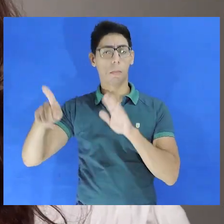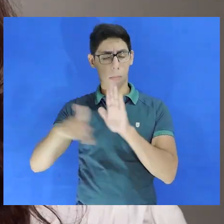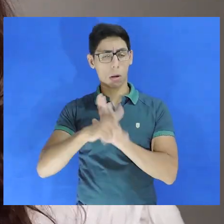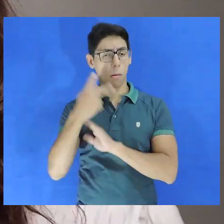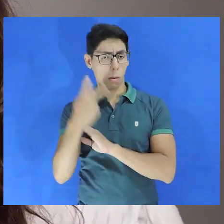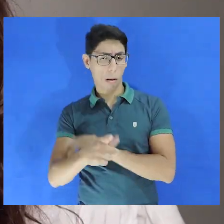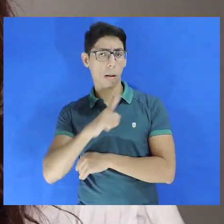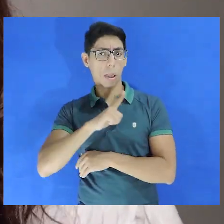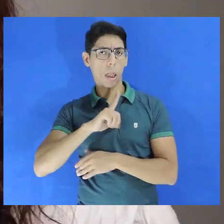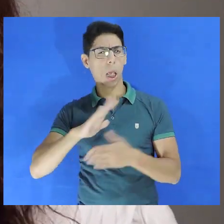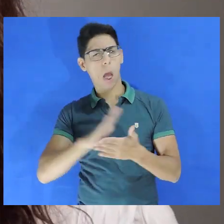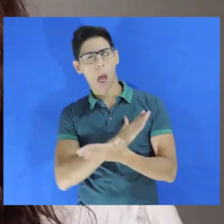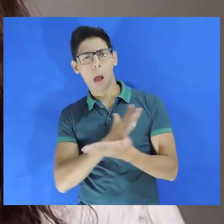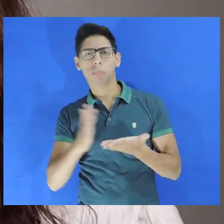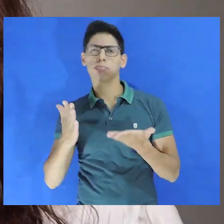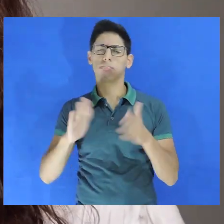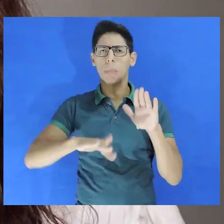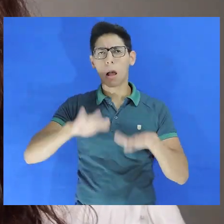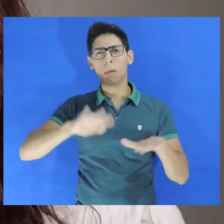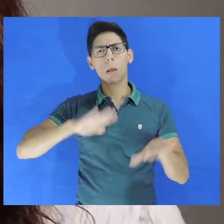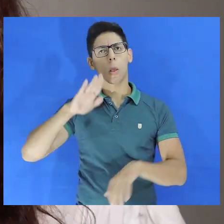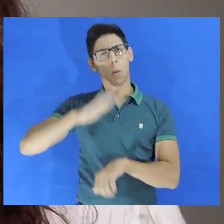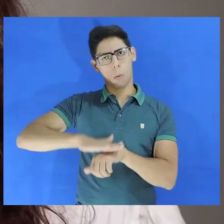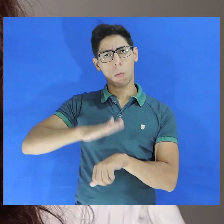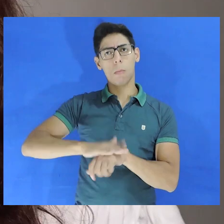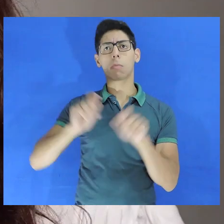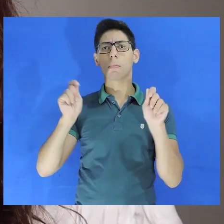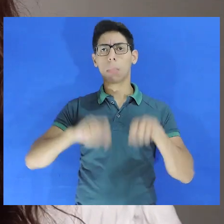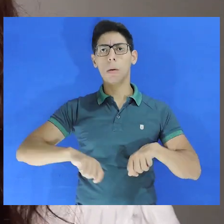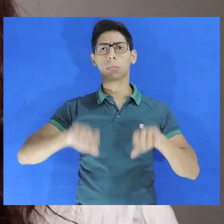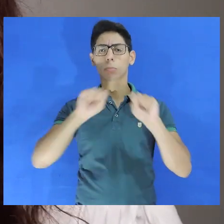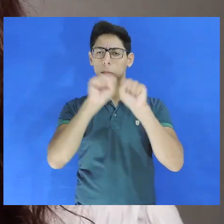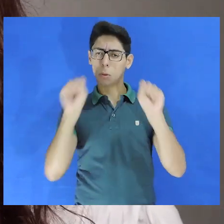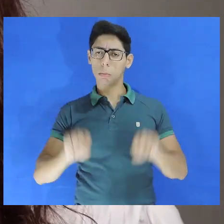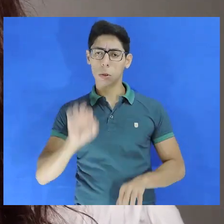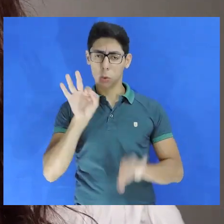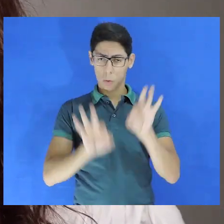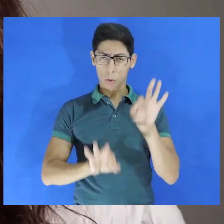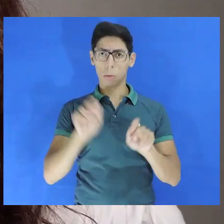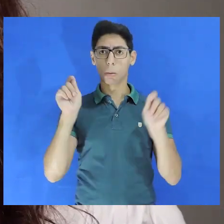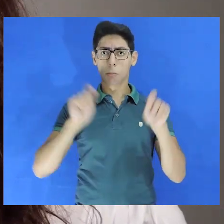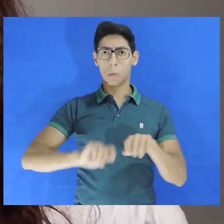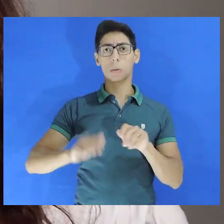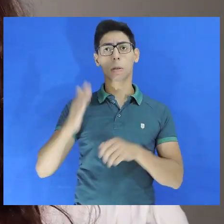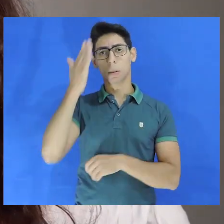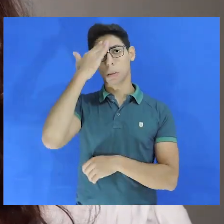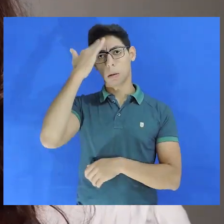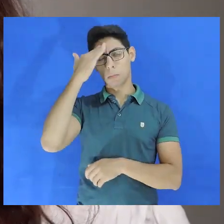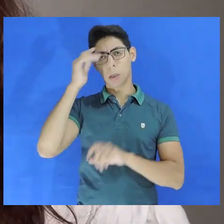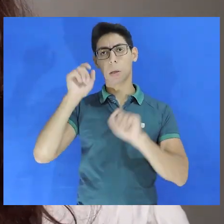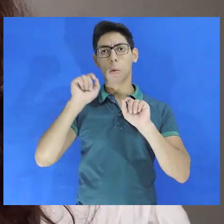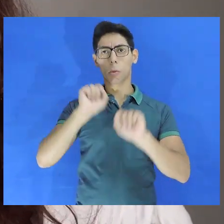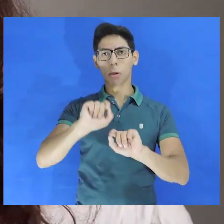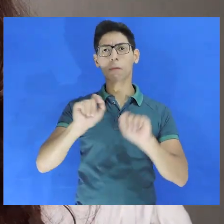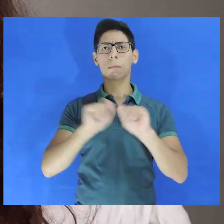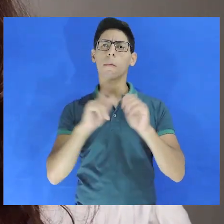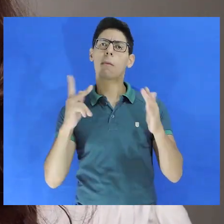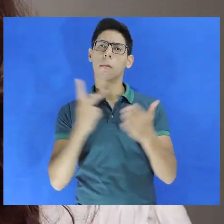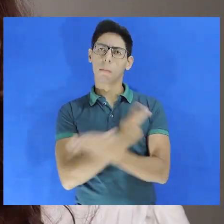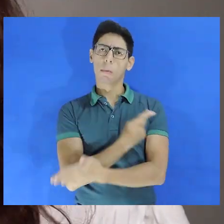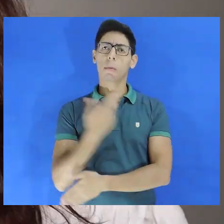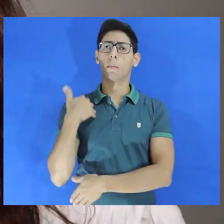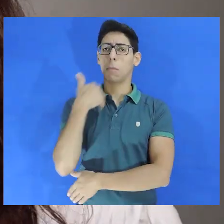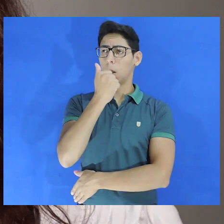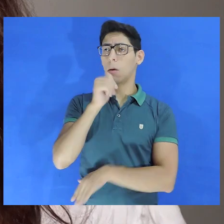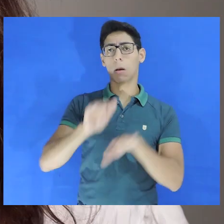alguma autoridade do sistema de justiça que pode dar um encaminhamento, que seja mais efetivo.